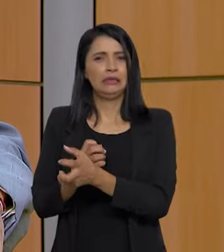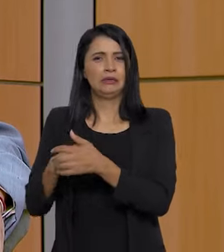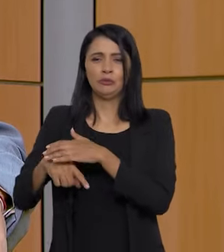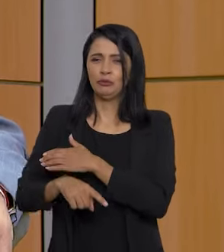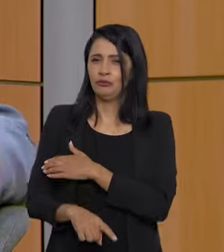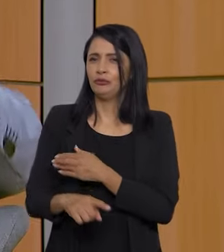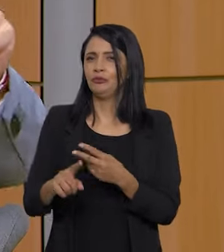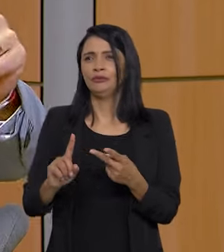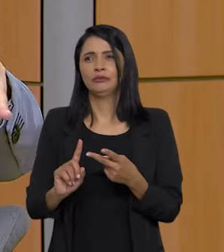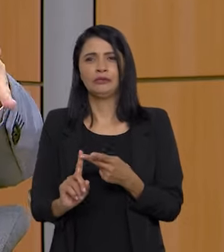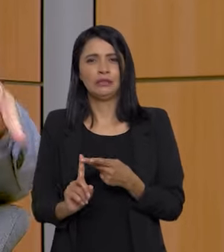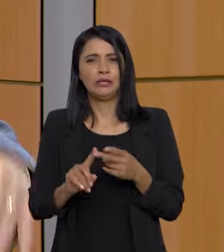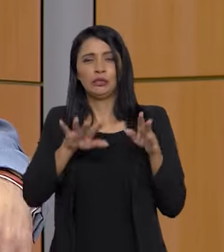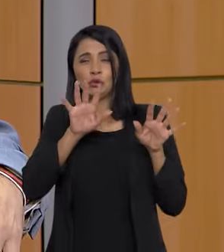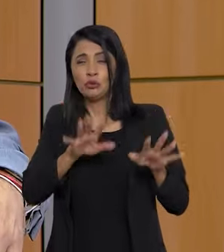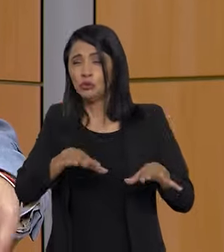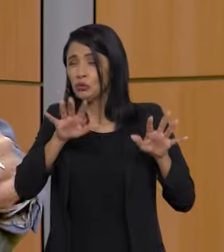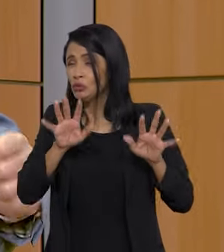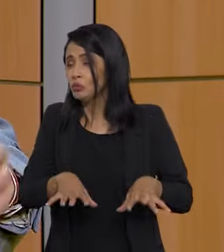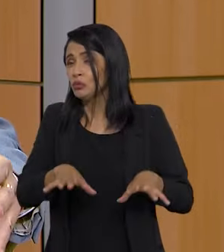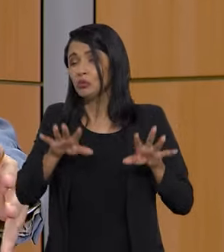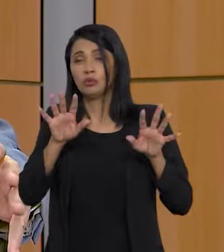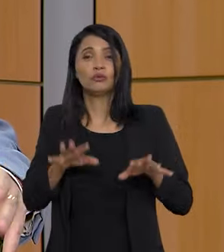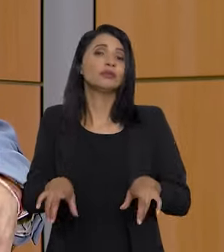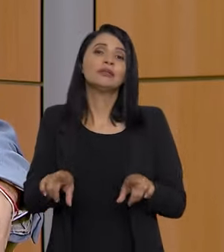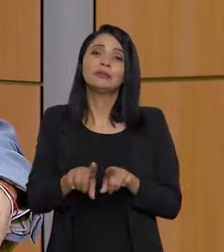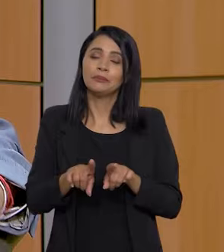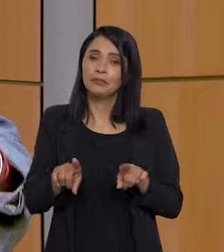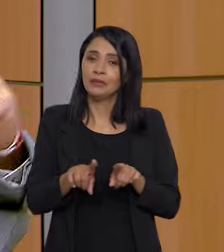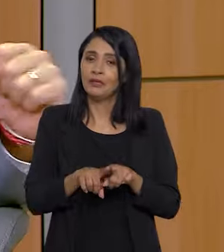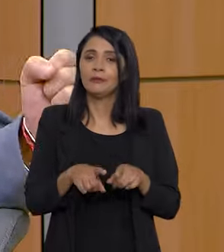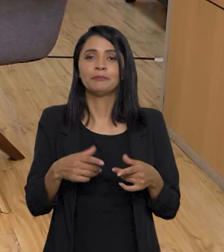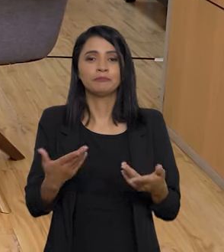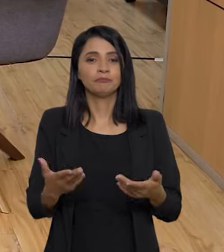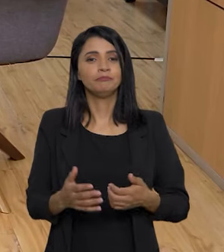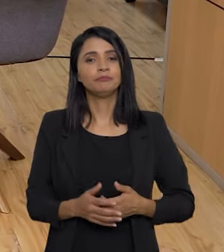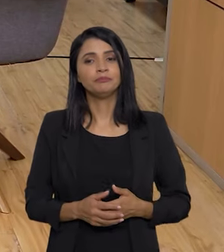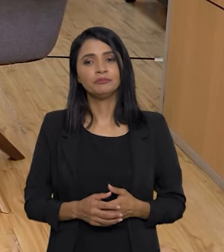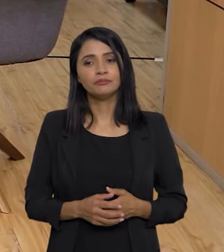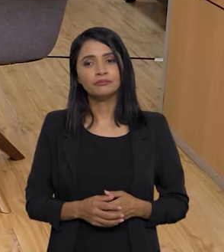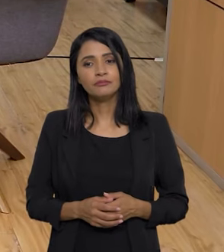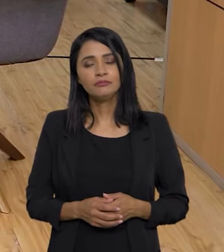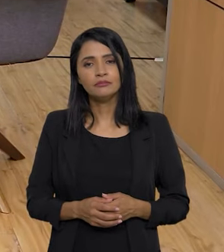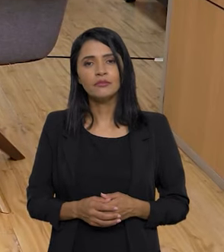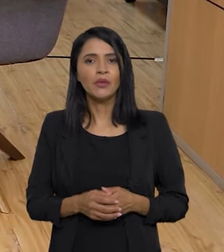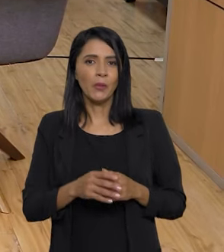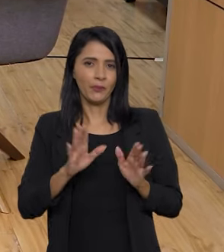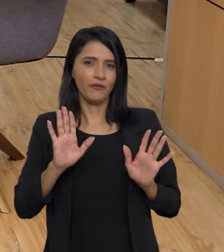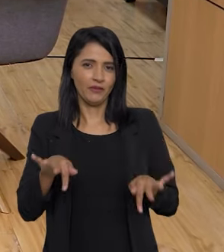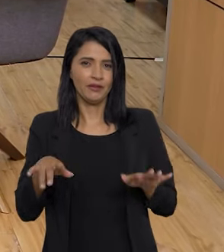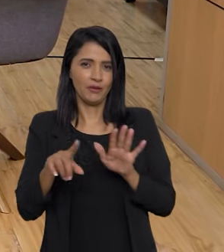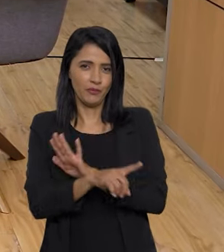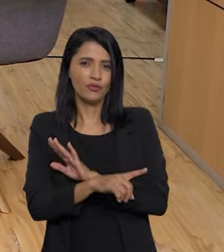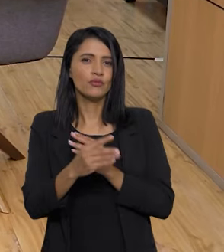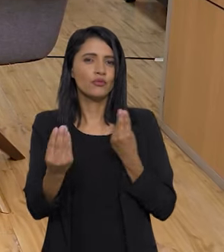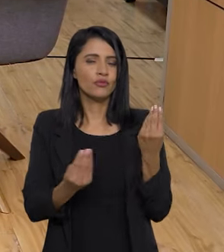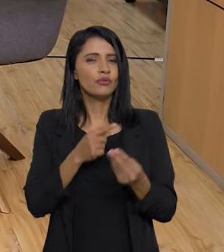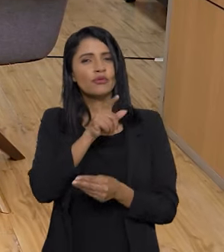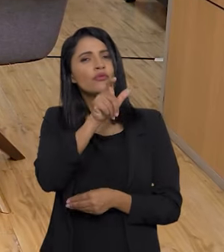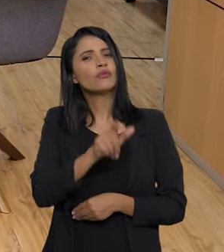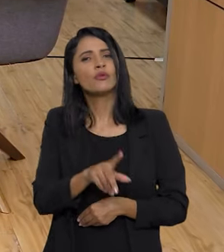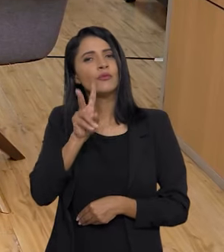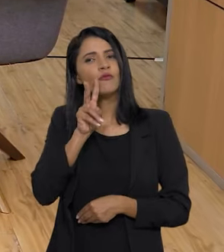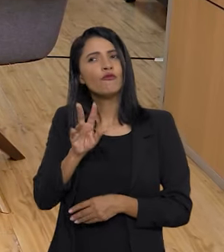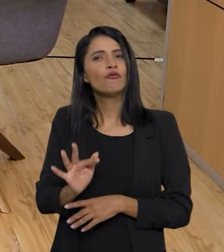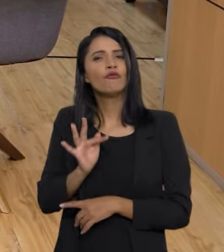profundas e chuvas também extremas. Então, para encerrar, ministro, eu te pergunto,